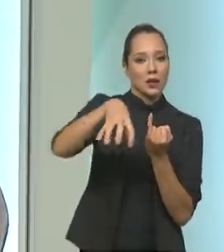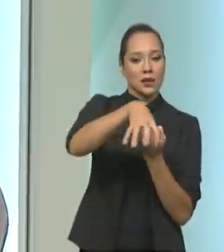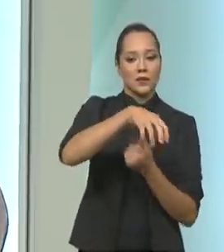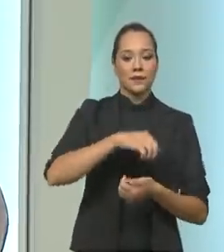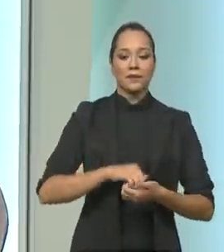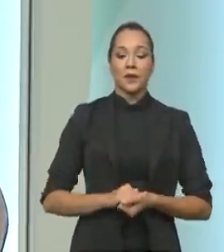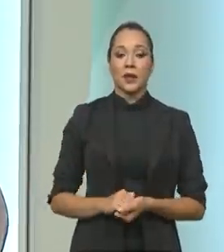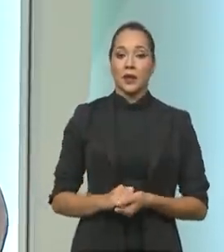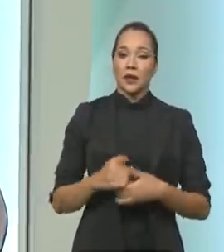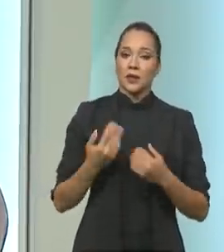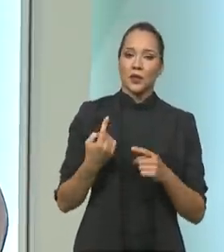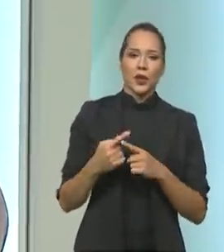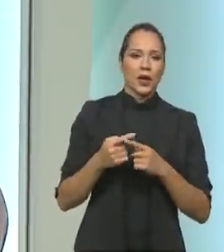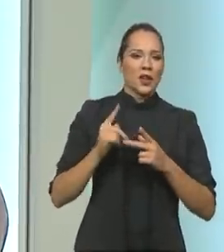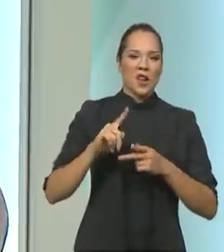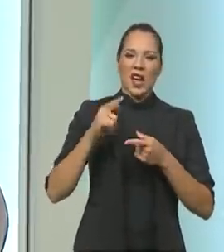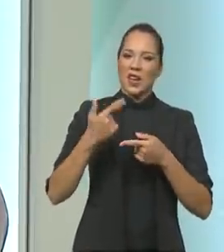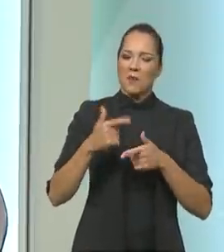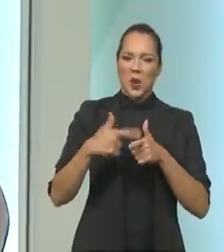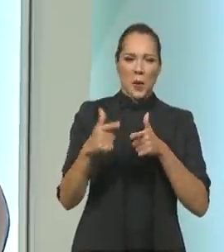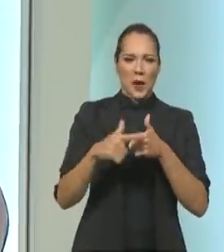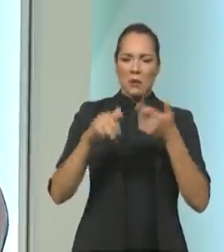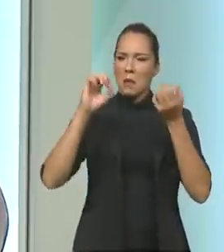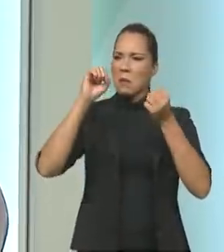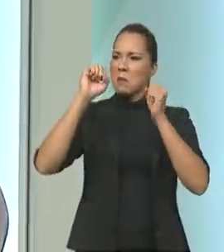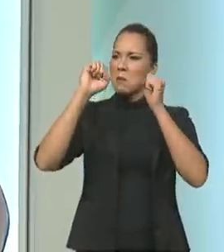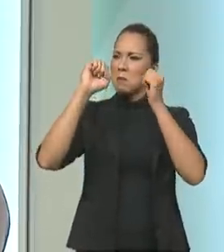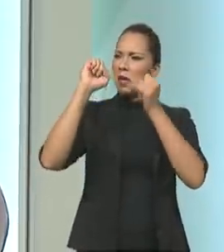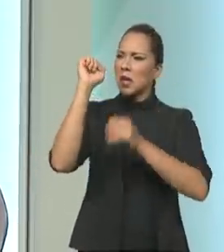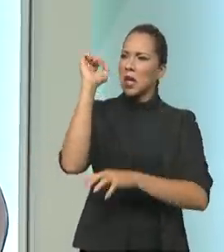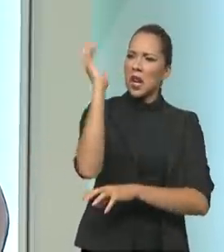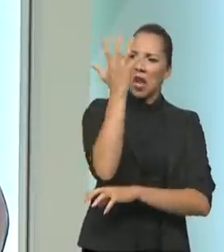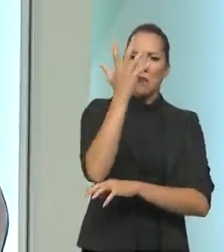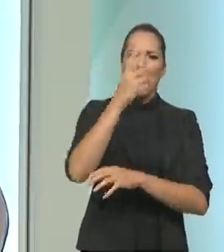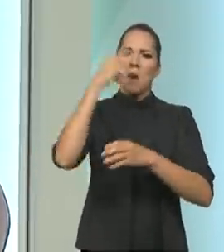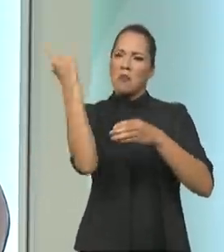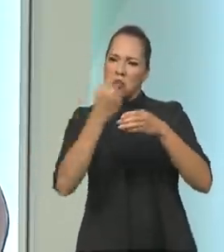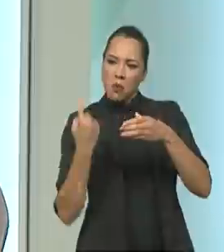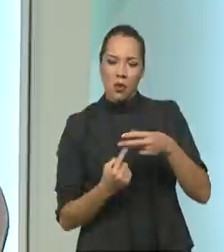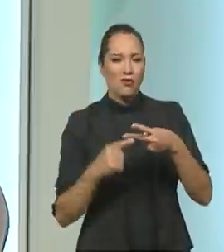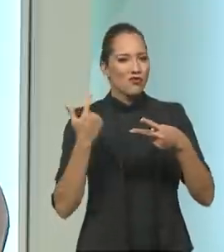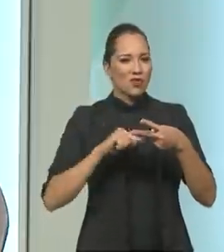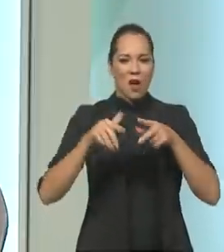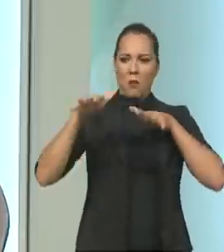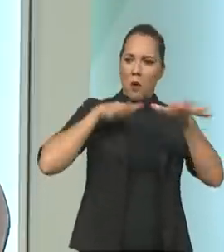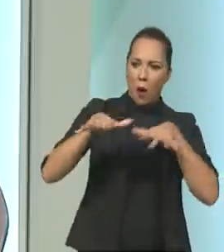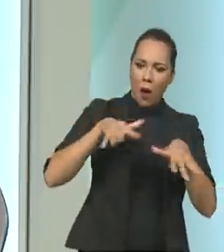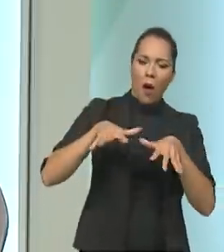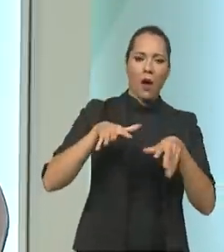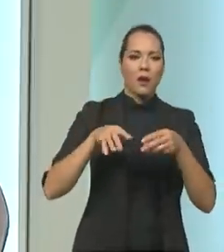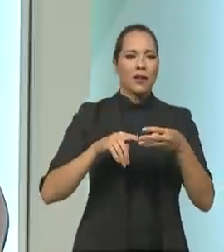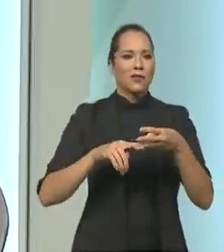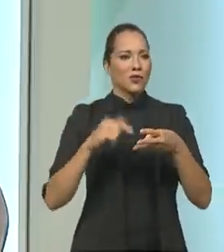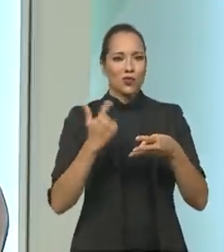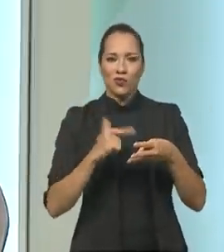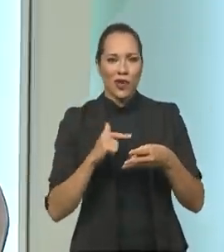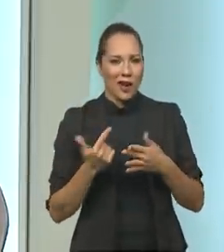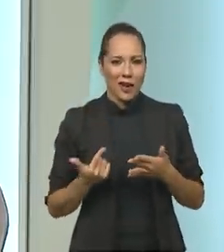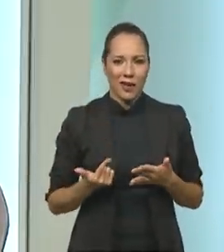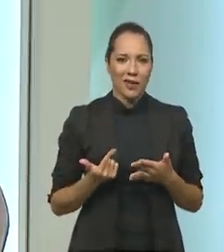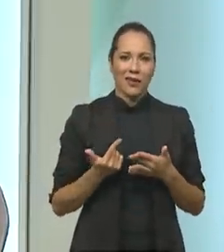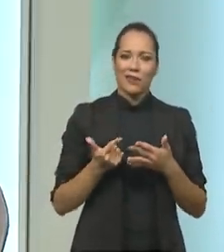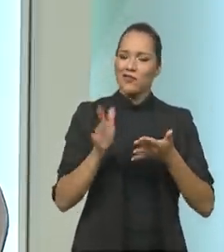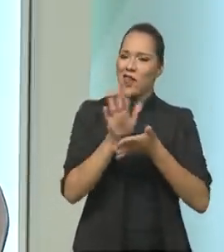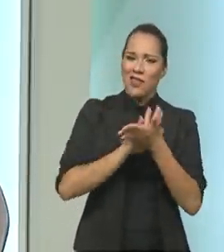Porque nós não temos desastres naturais de qualidade nenhuma. Nós não temos furacão, não temos maremoto, não temos terremoto, não